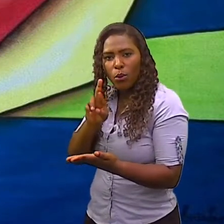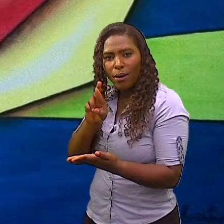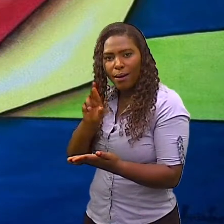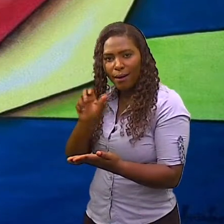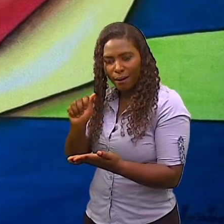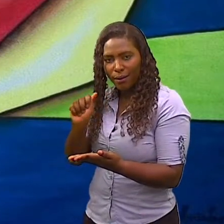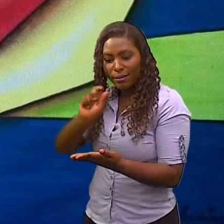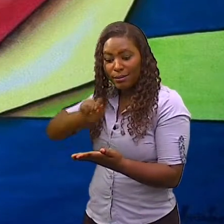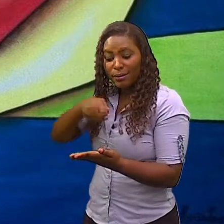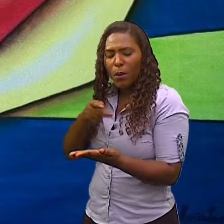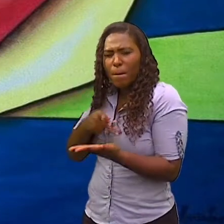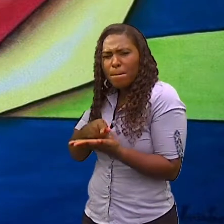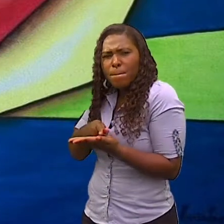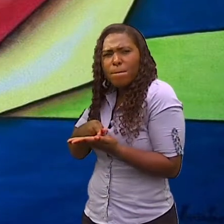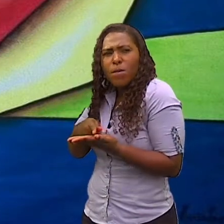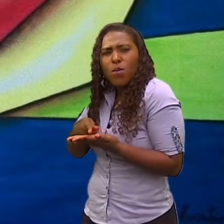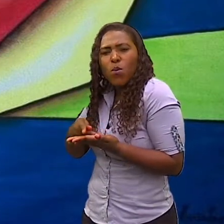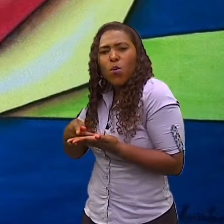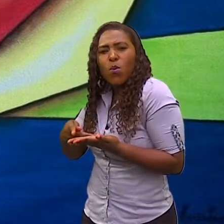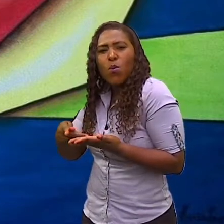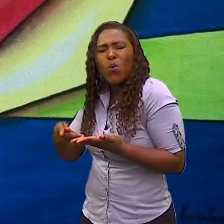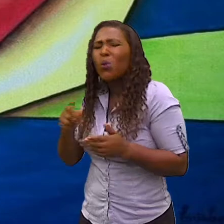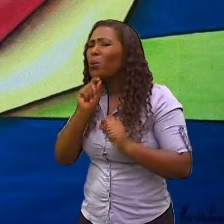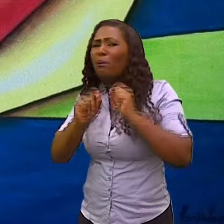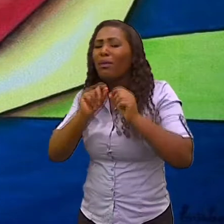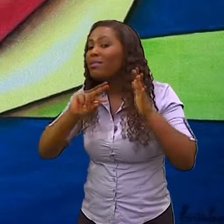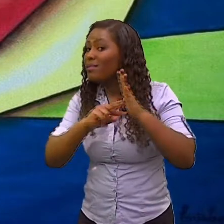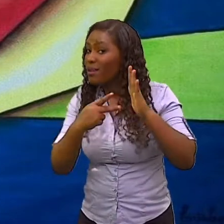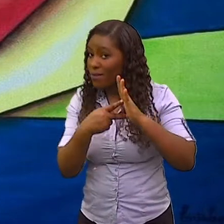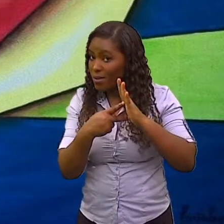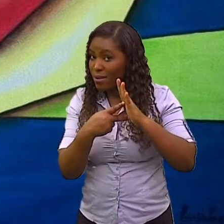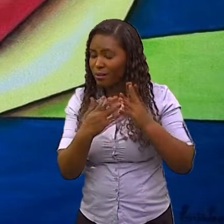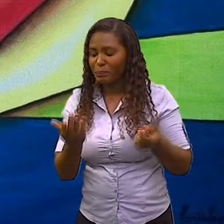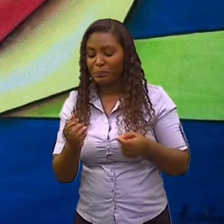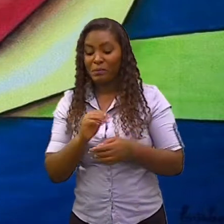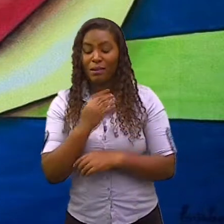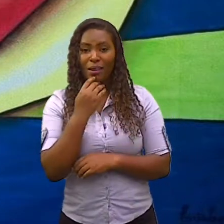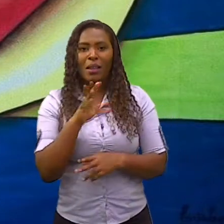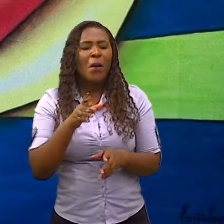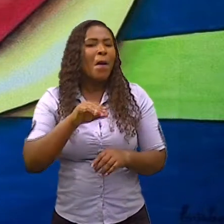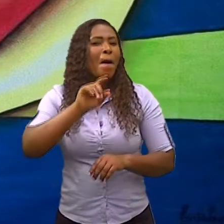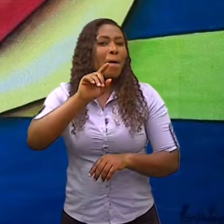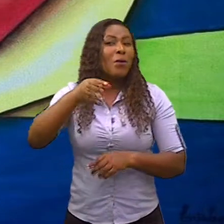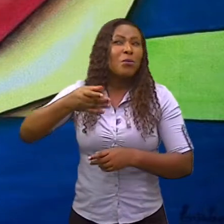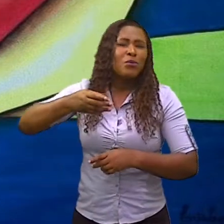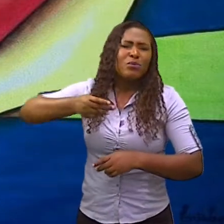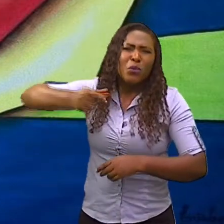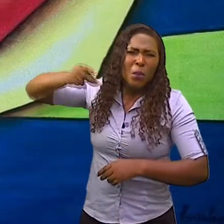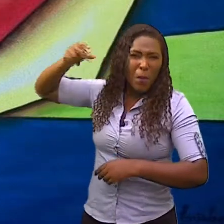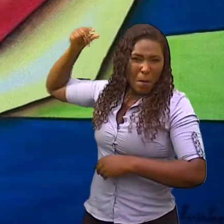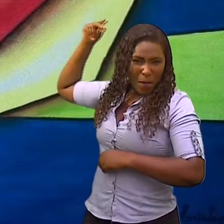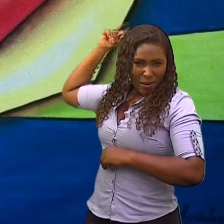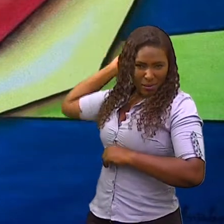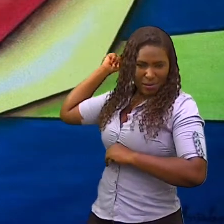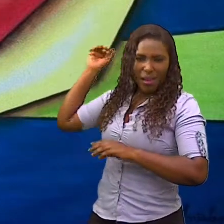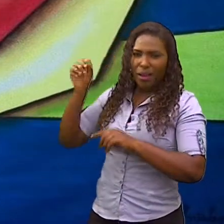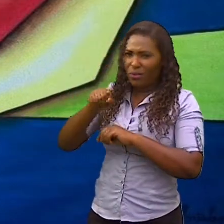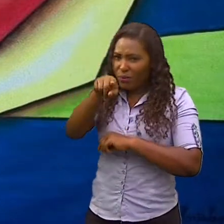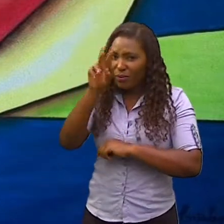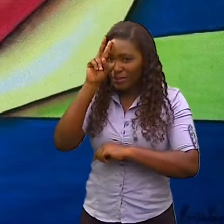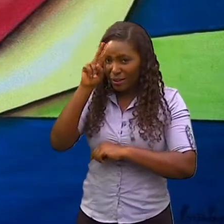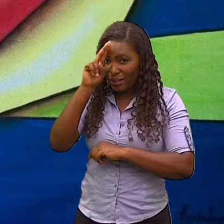Vamos voltar lá no princípio. Vamos voltar, às vezes, lá nos anos iniciais, quando nós falamos das cores